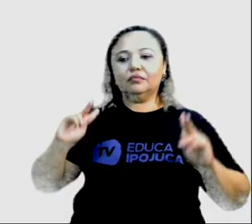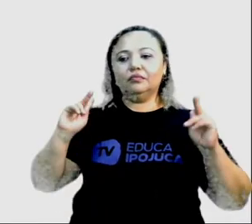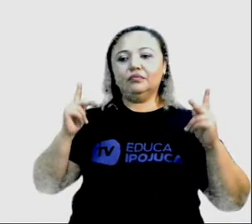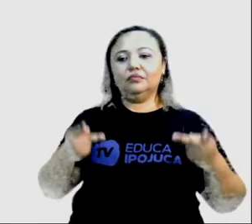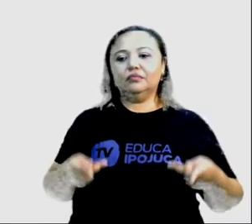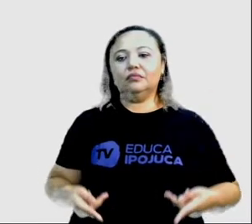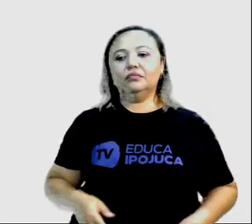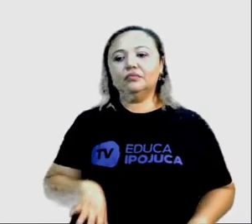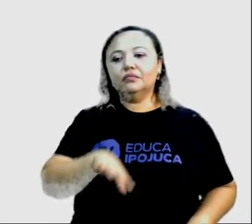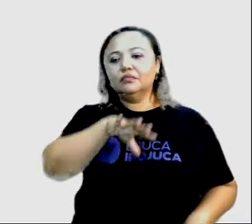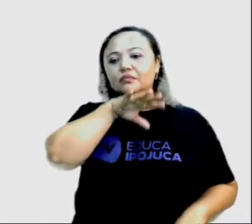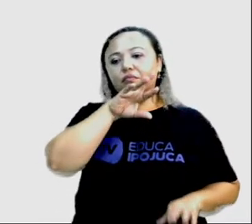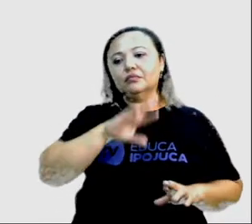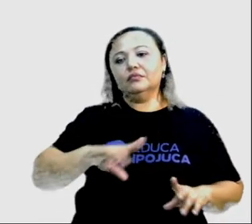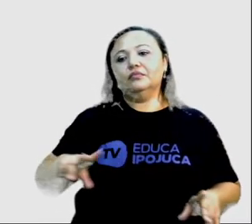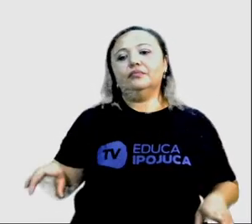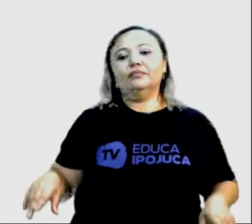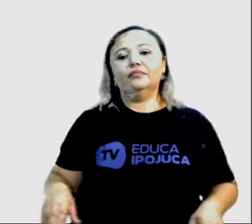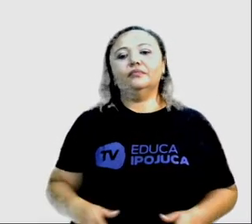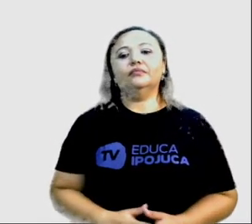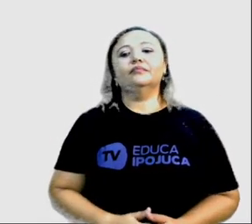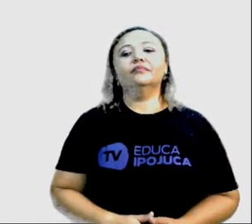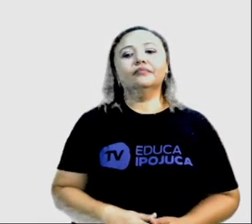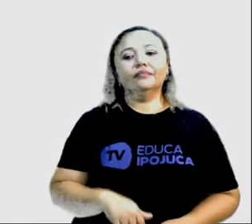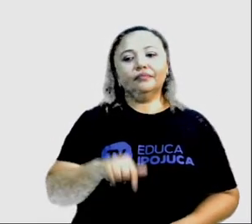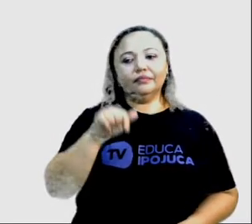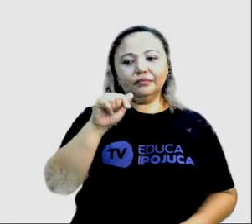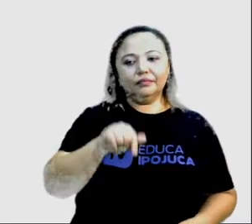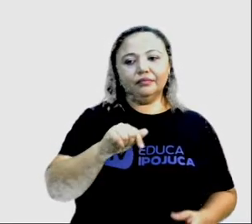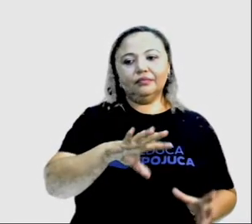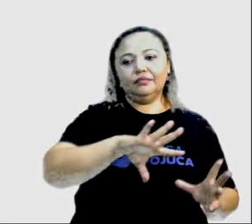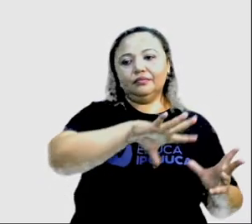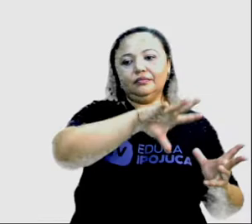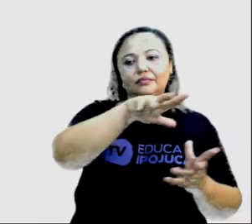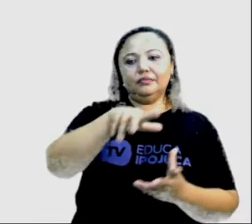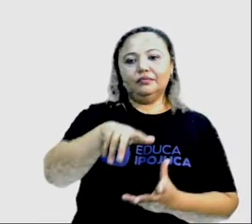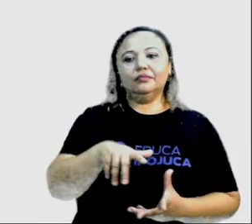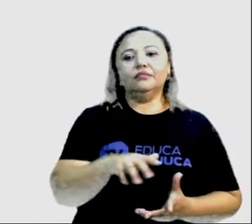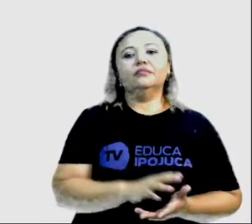vivos existentes no planeta Terra.